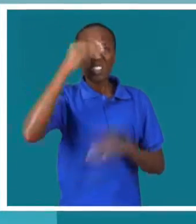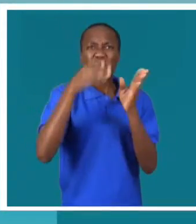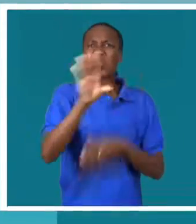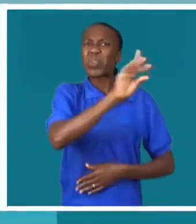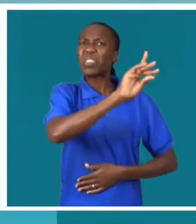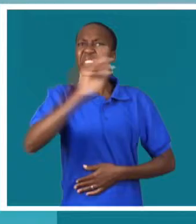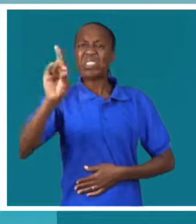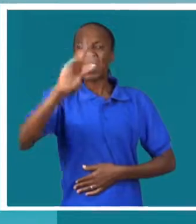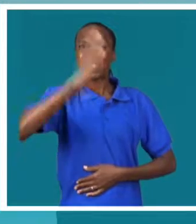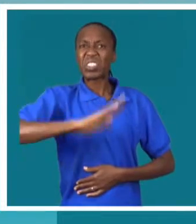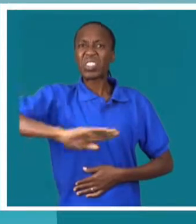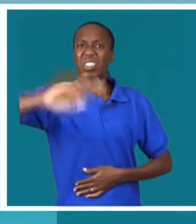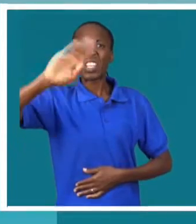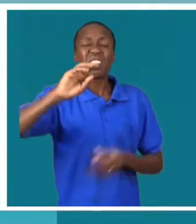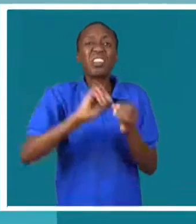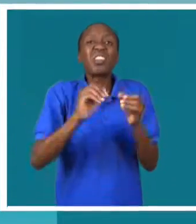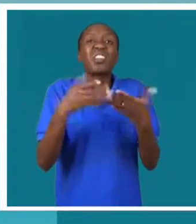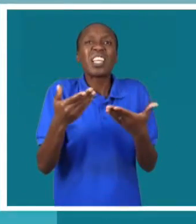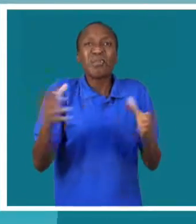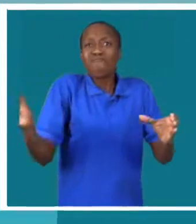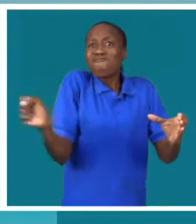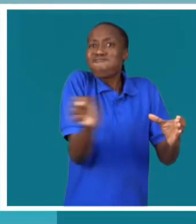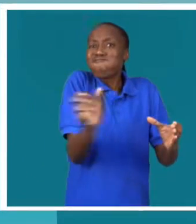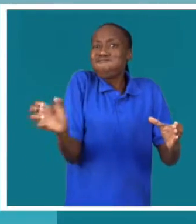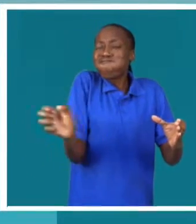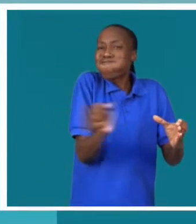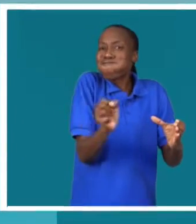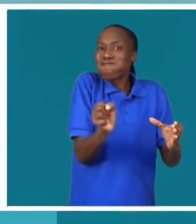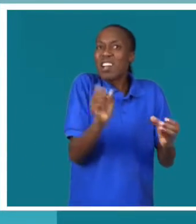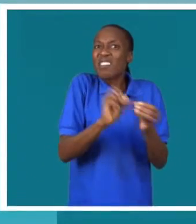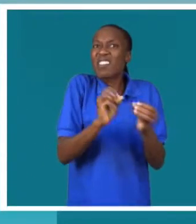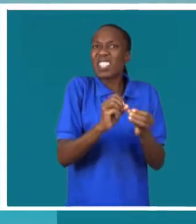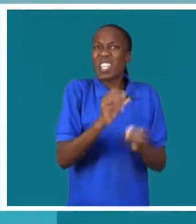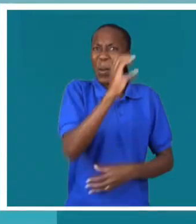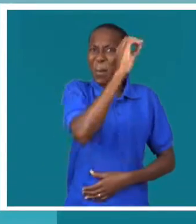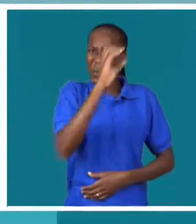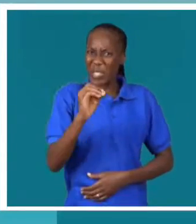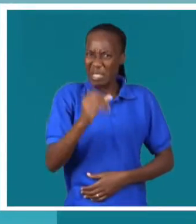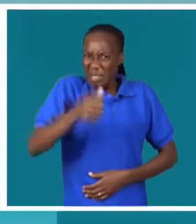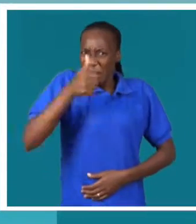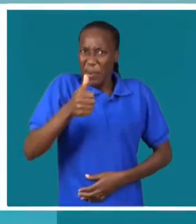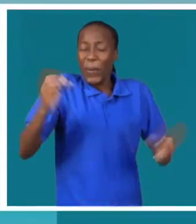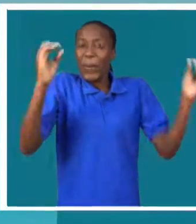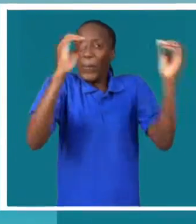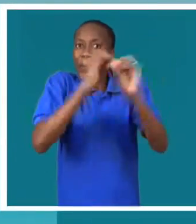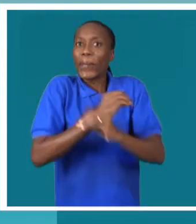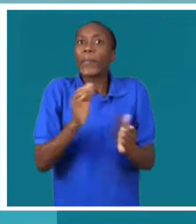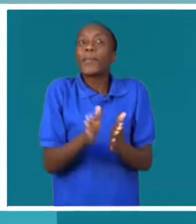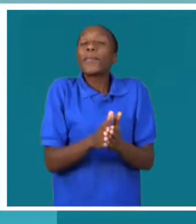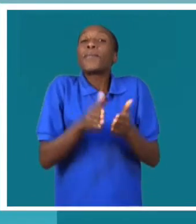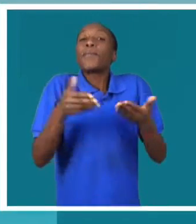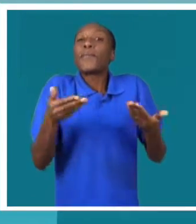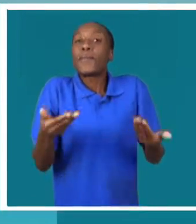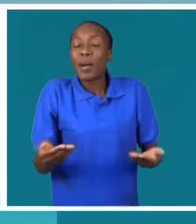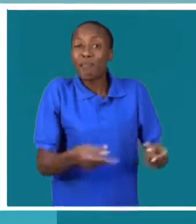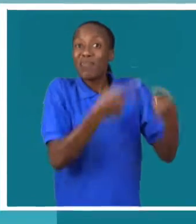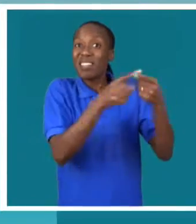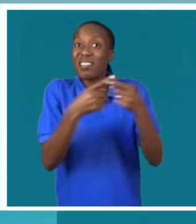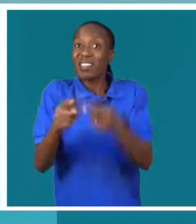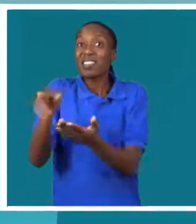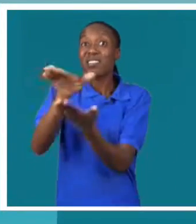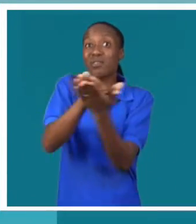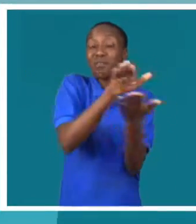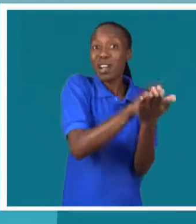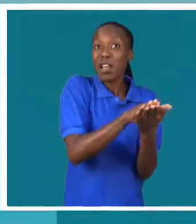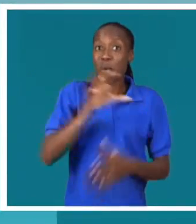deficiência, no geral, não tiveram uma empregabilidade em termos de percentagem Que sejam significativas nas